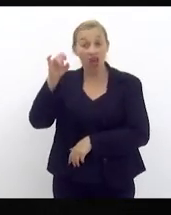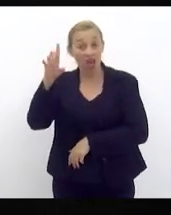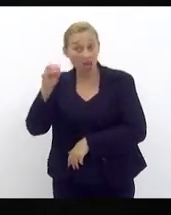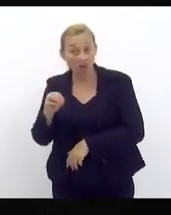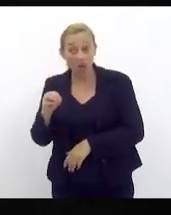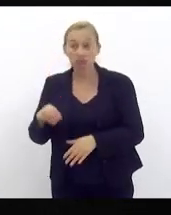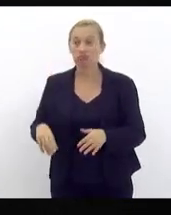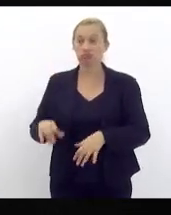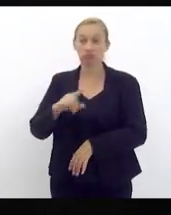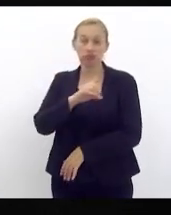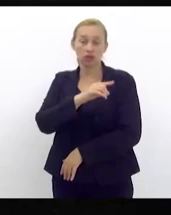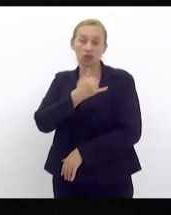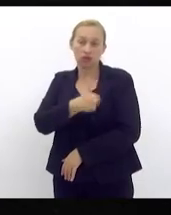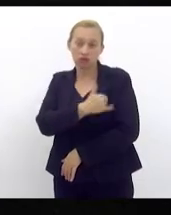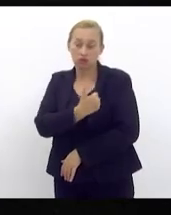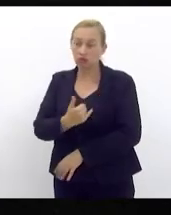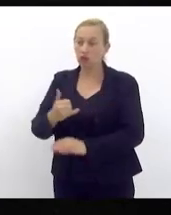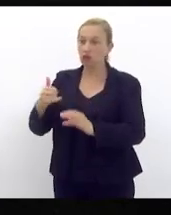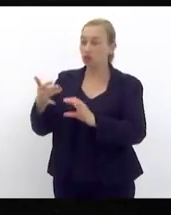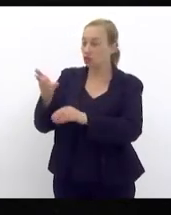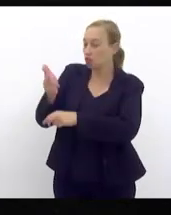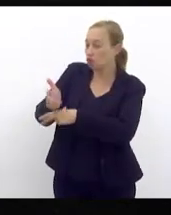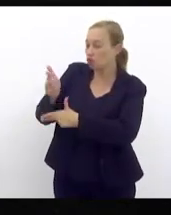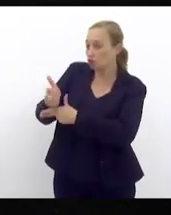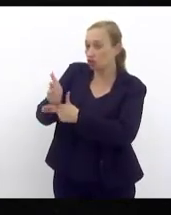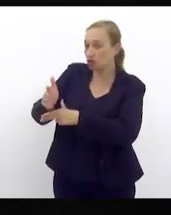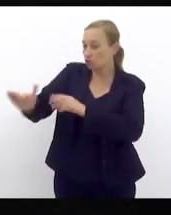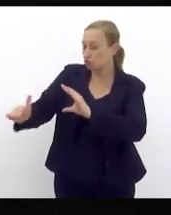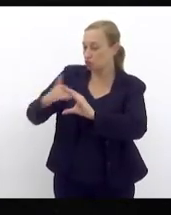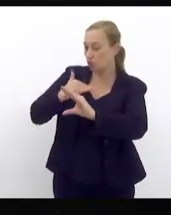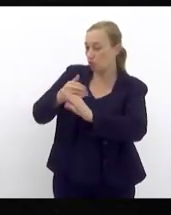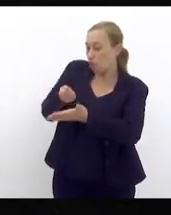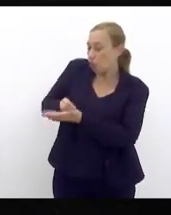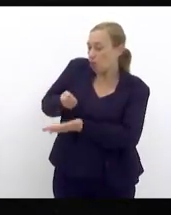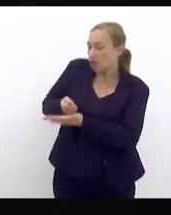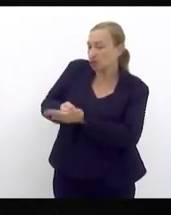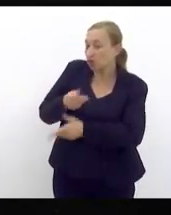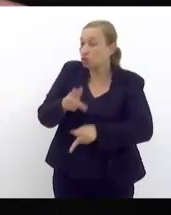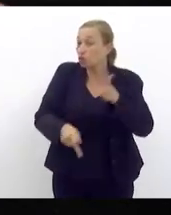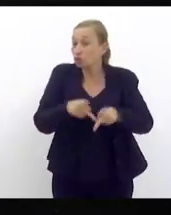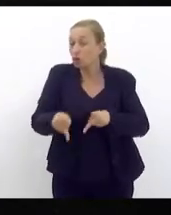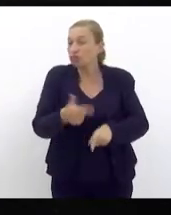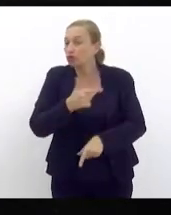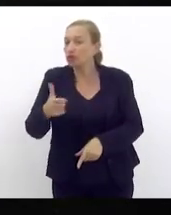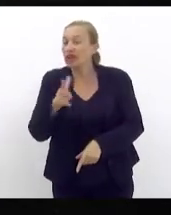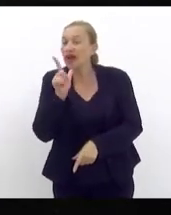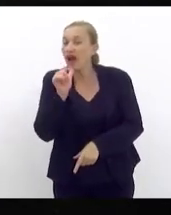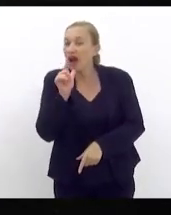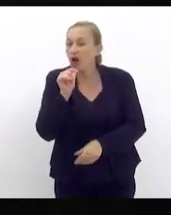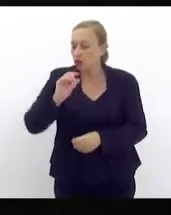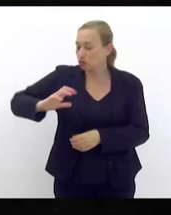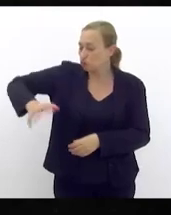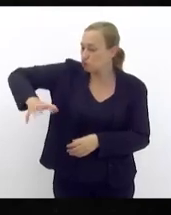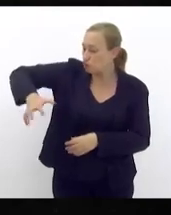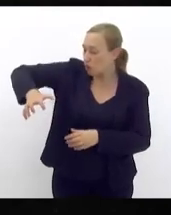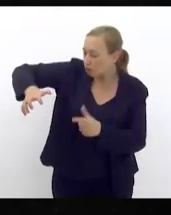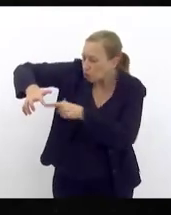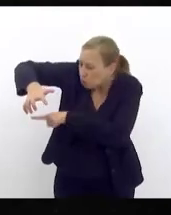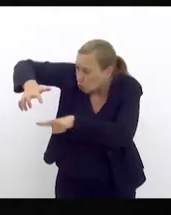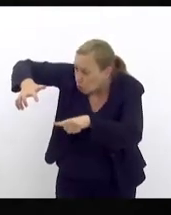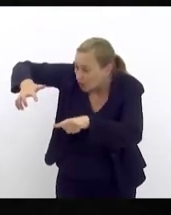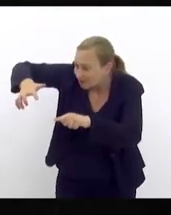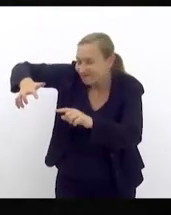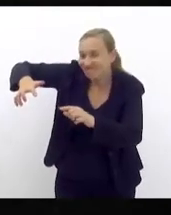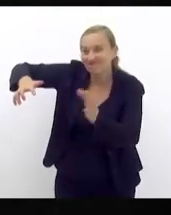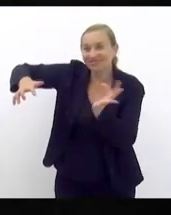São João de Meriti até mandou um vídeo para mim mostrando a cobrança da população porque não tem água na torneira mas a conta chega ainda é